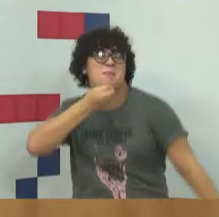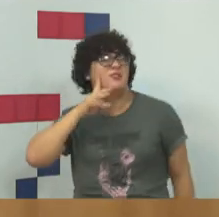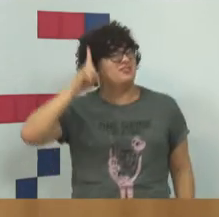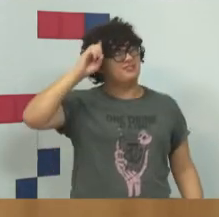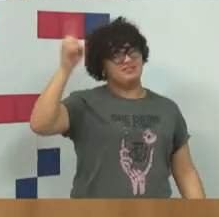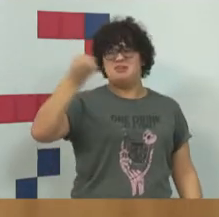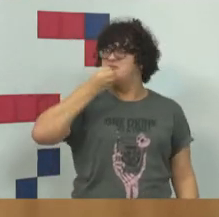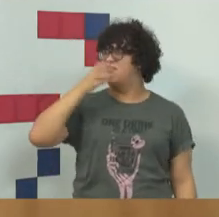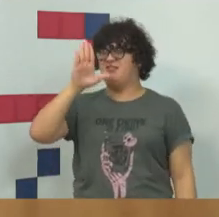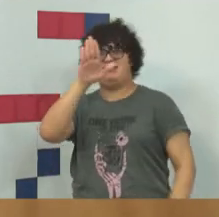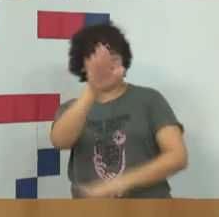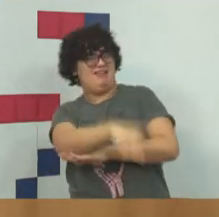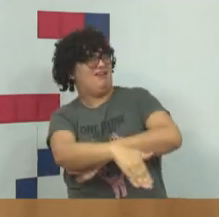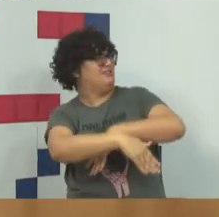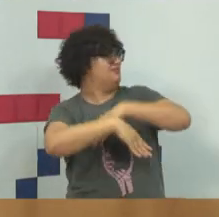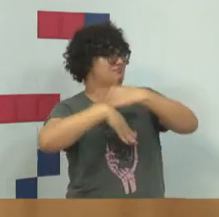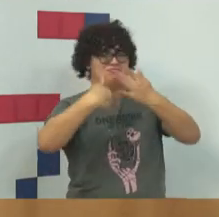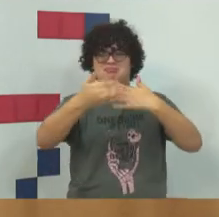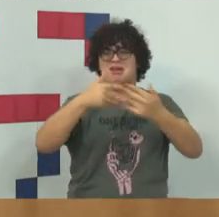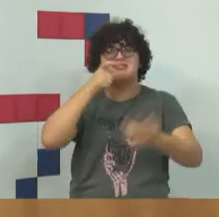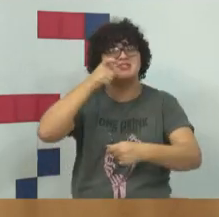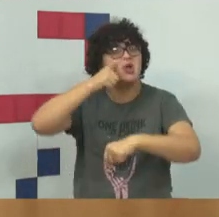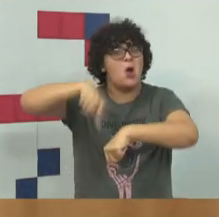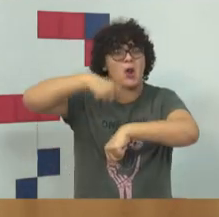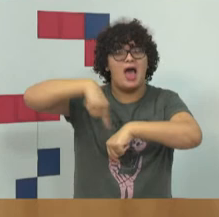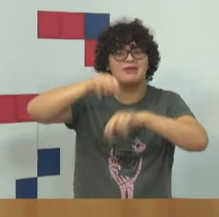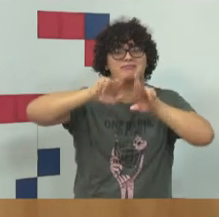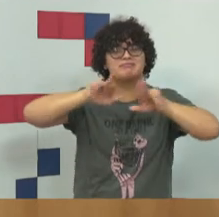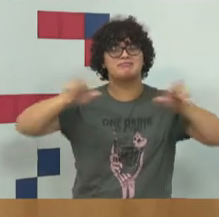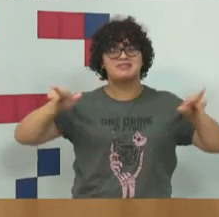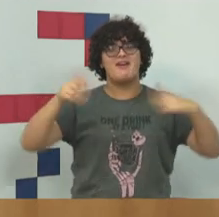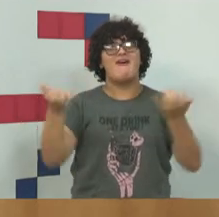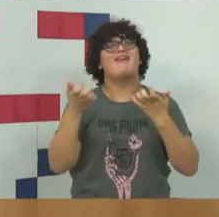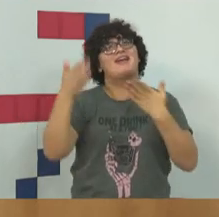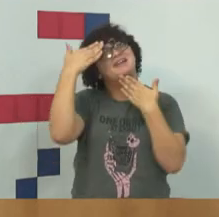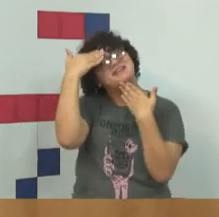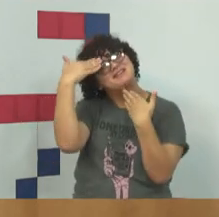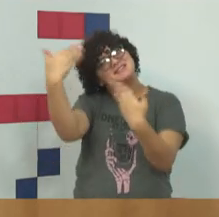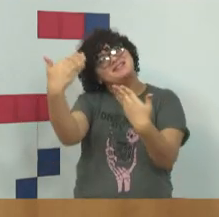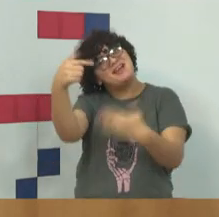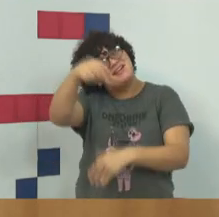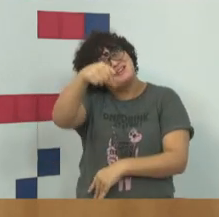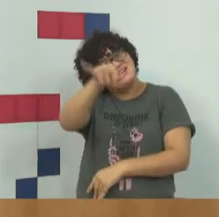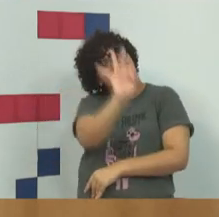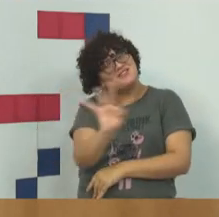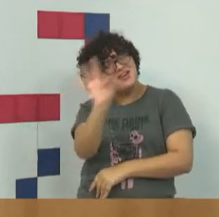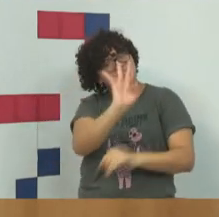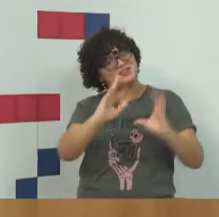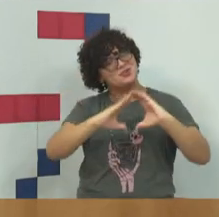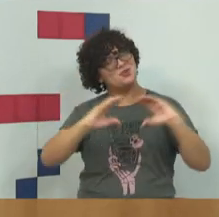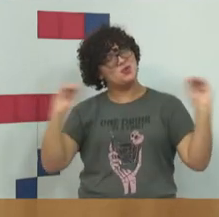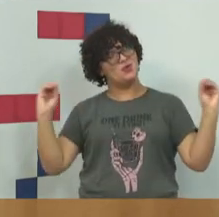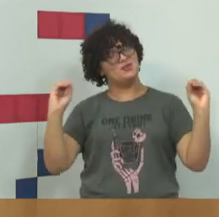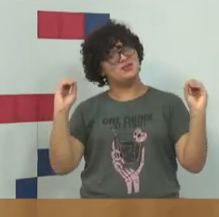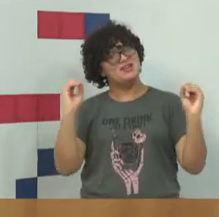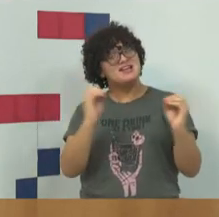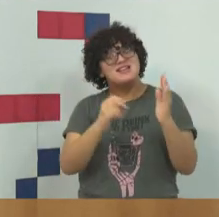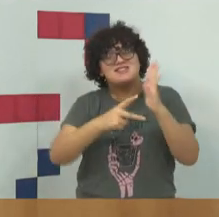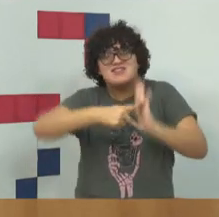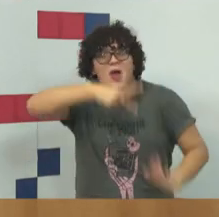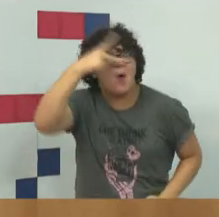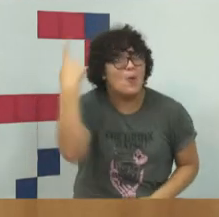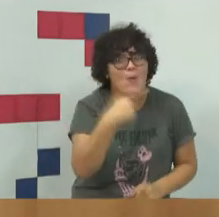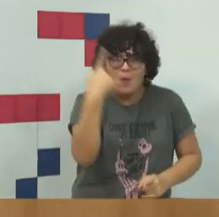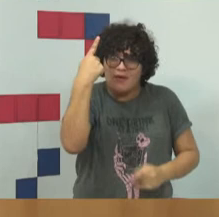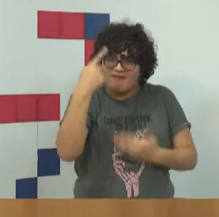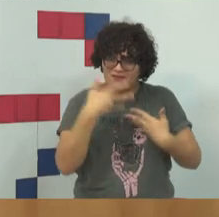tarde a quem estiver assistindo em outros horários. Queria agradecer à Uni9 pelo gentil convite, segunda vez nesse semestre que eu